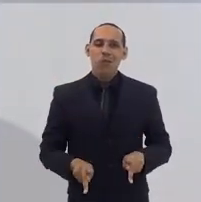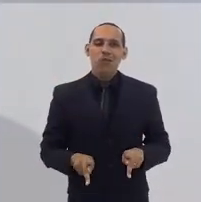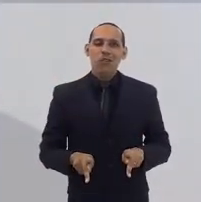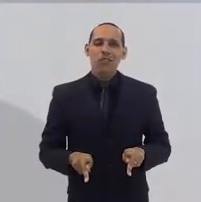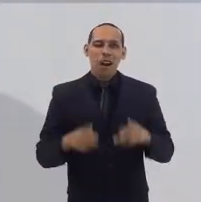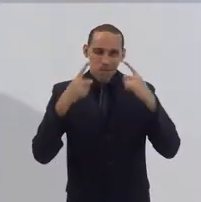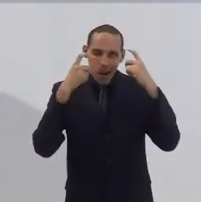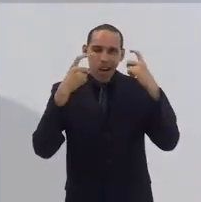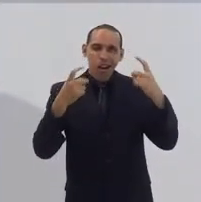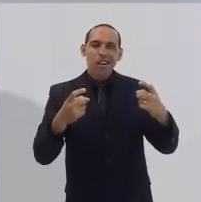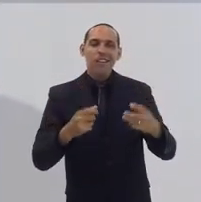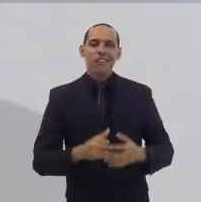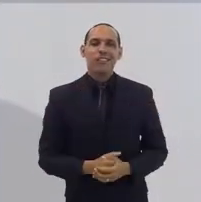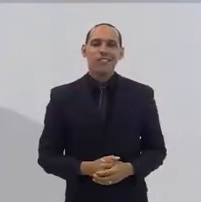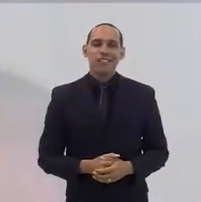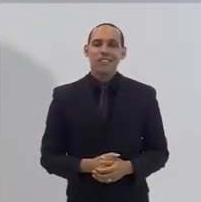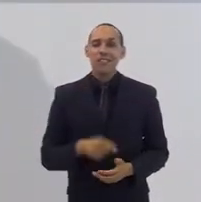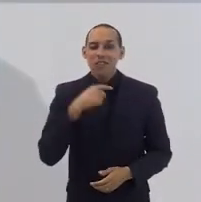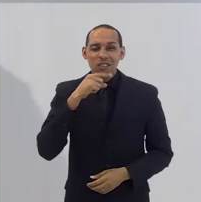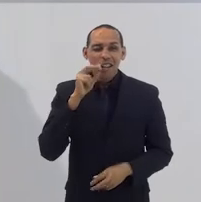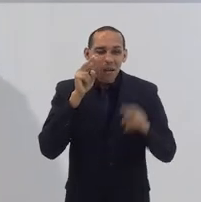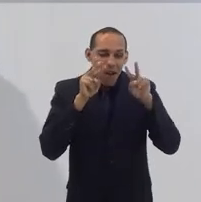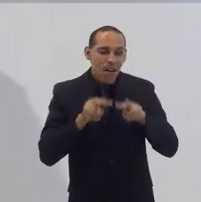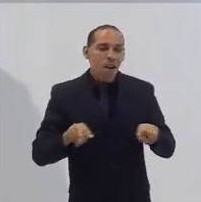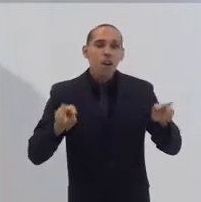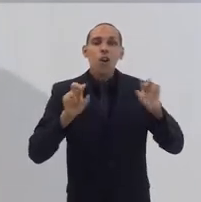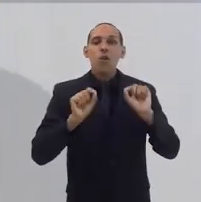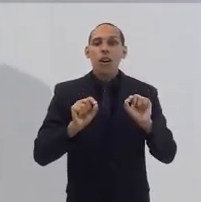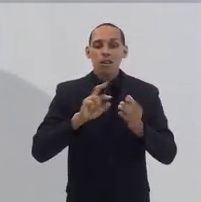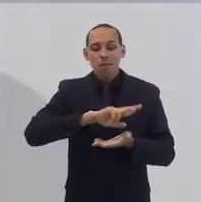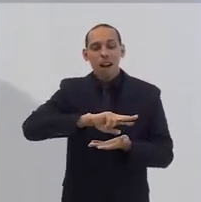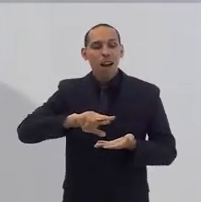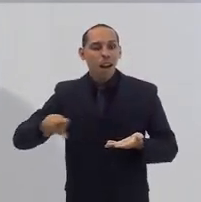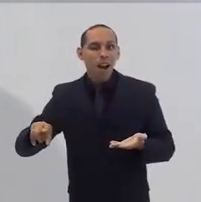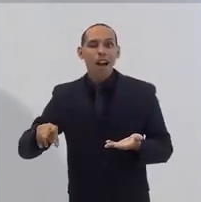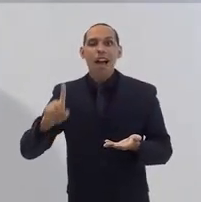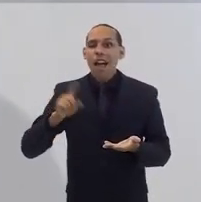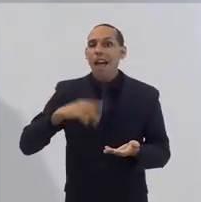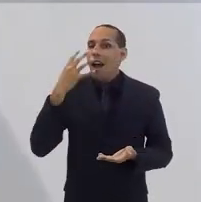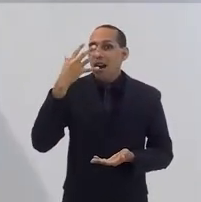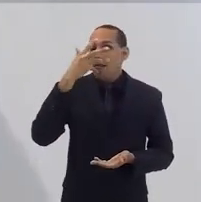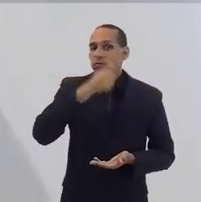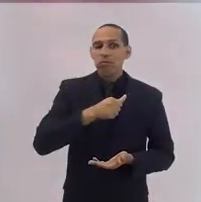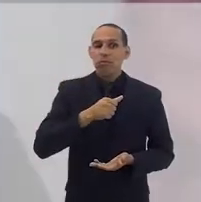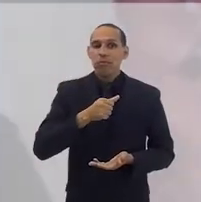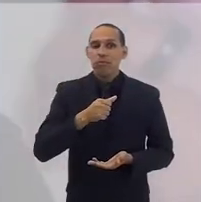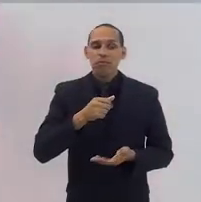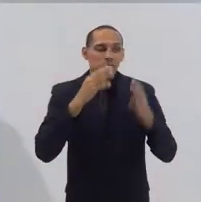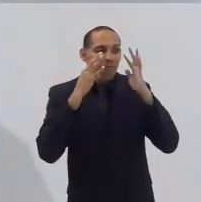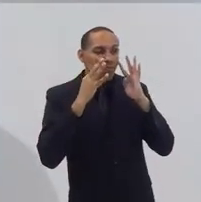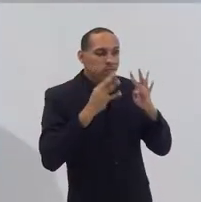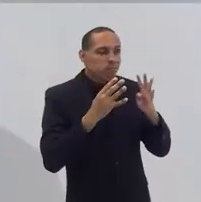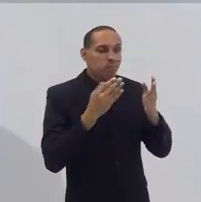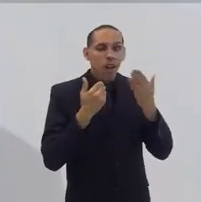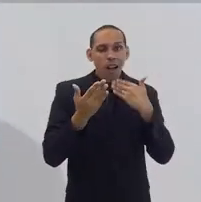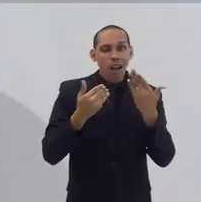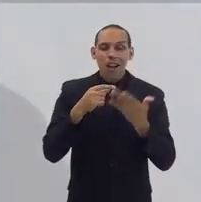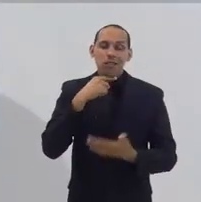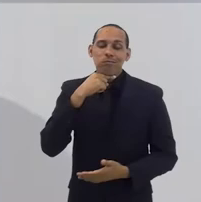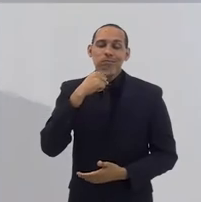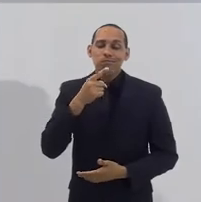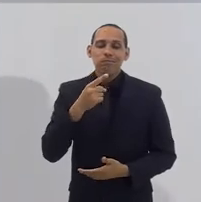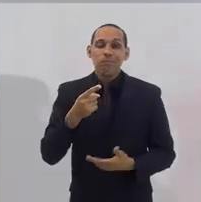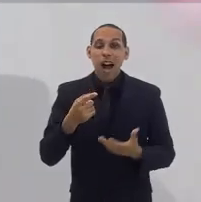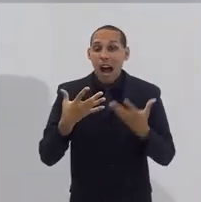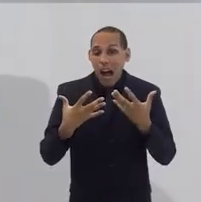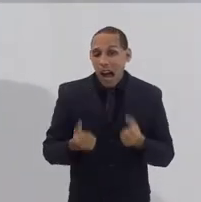muito violenta, que não consegue ver na diversidade beleza, que não consegue escutar e dialogar, que não